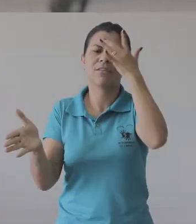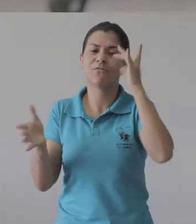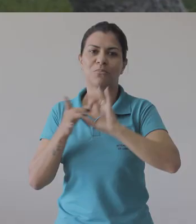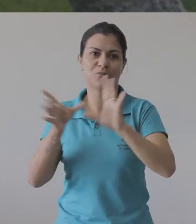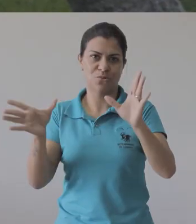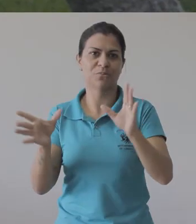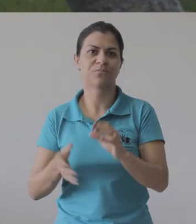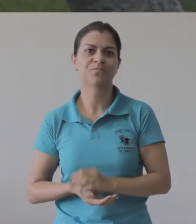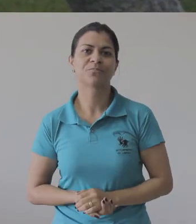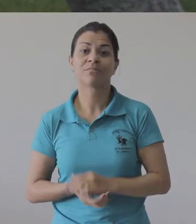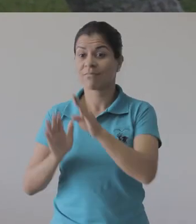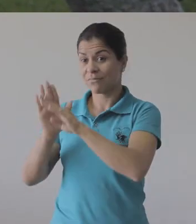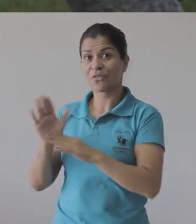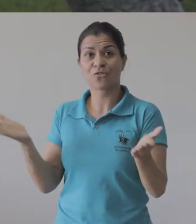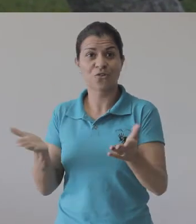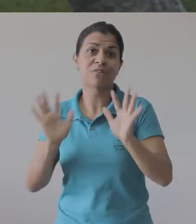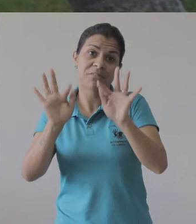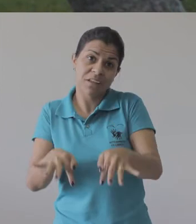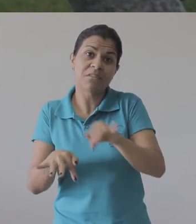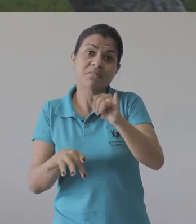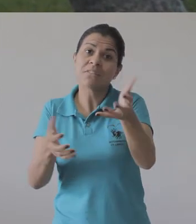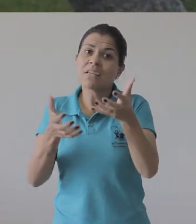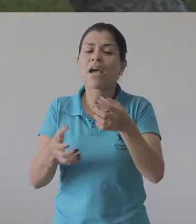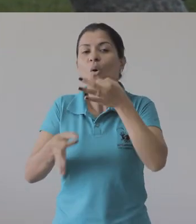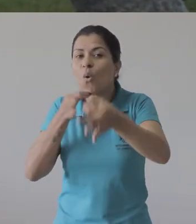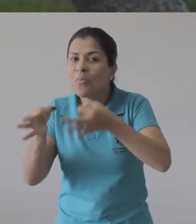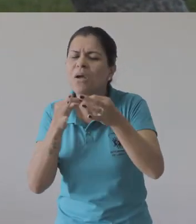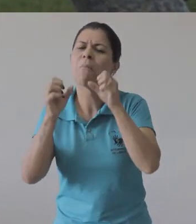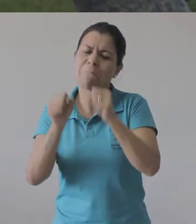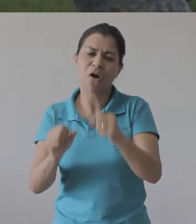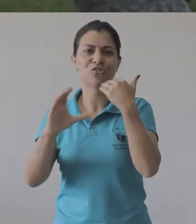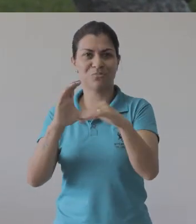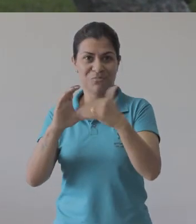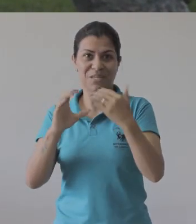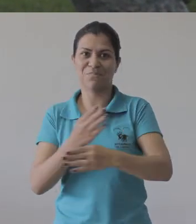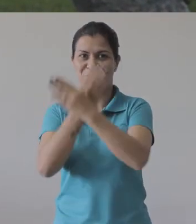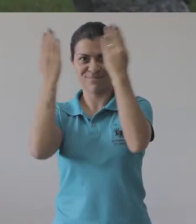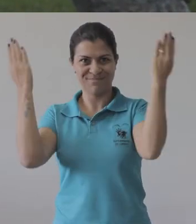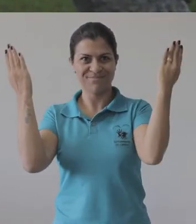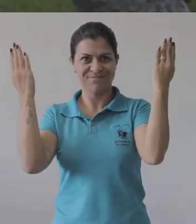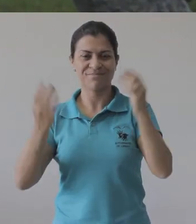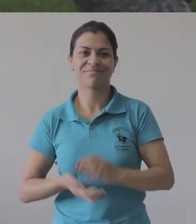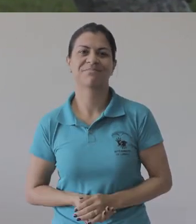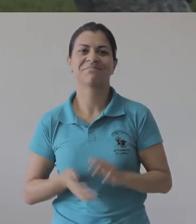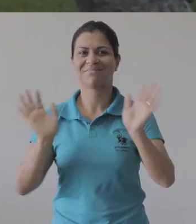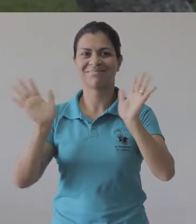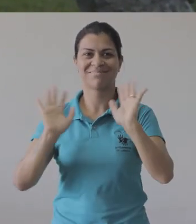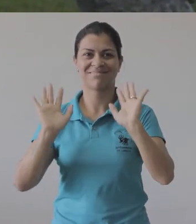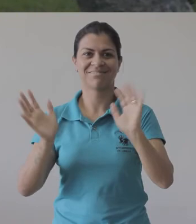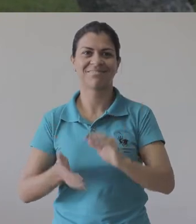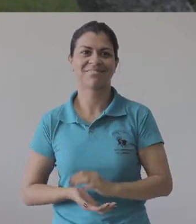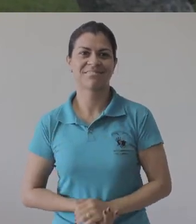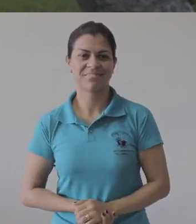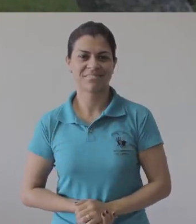a comunidade. Bem, a agenda de hoje fica por aqui. Para enviar sugestões, é só encaminhar um e-mail para tvufis.br. Até